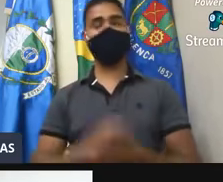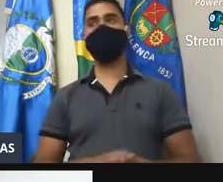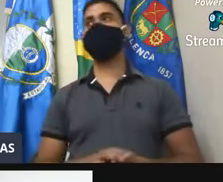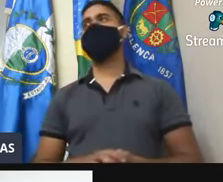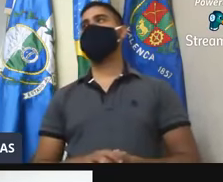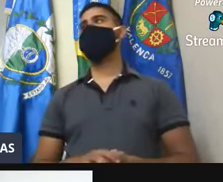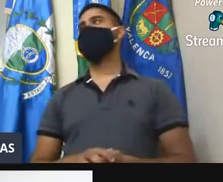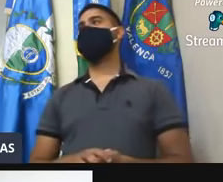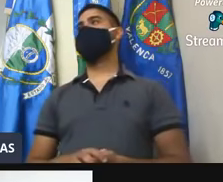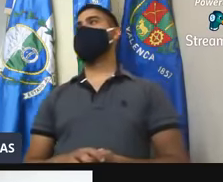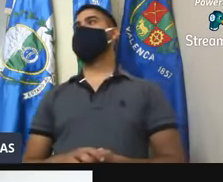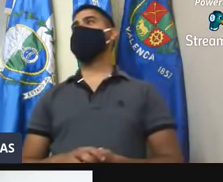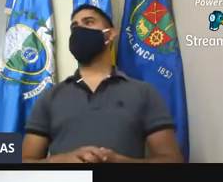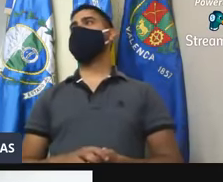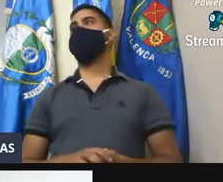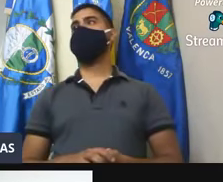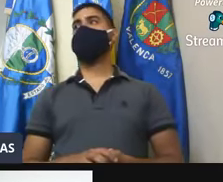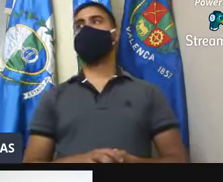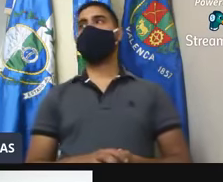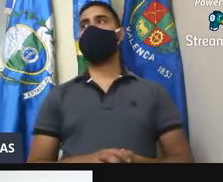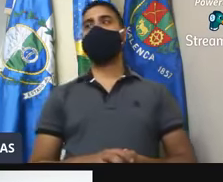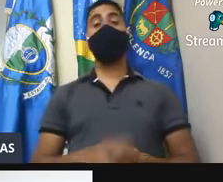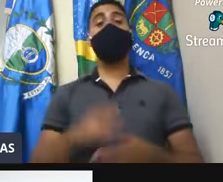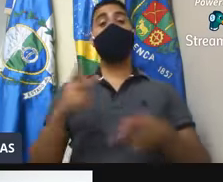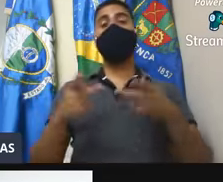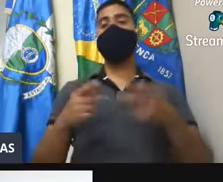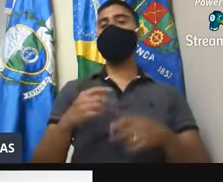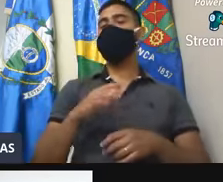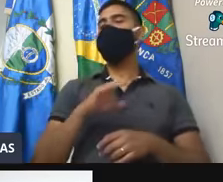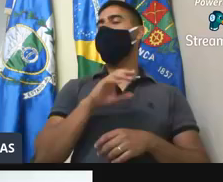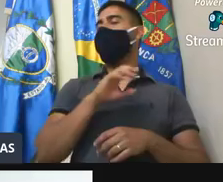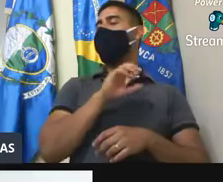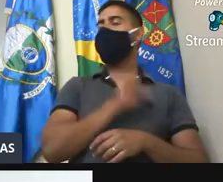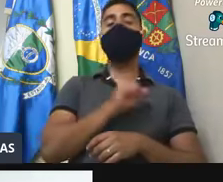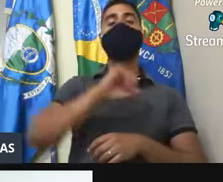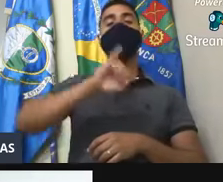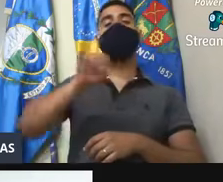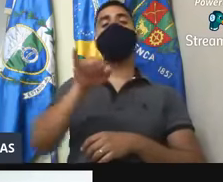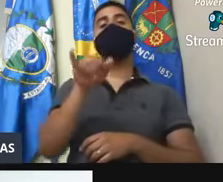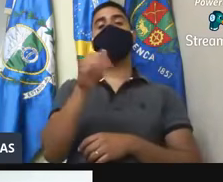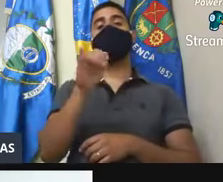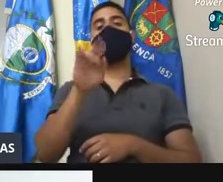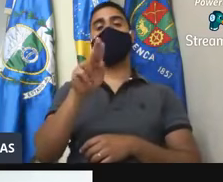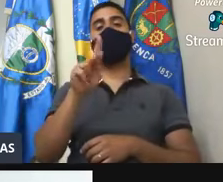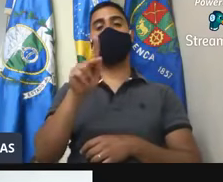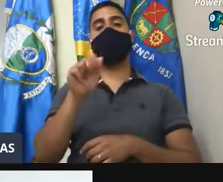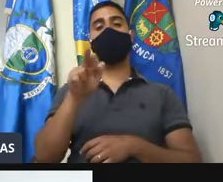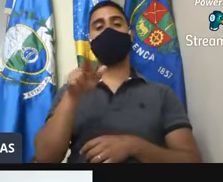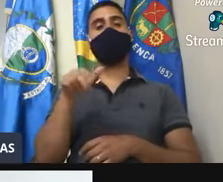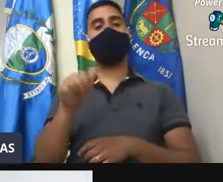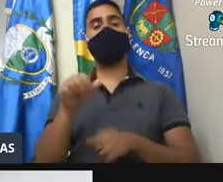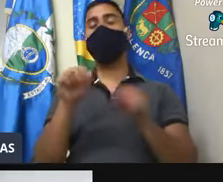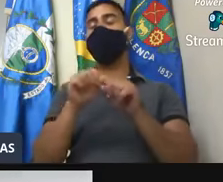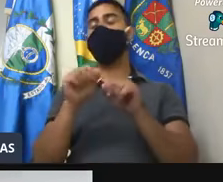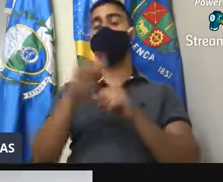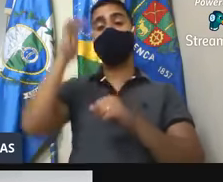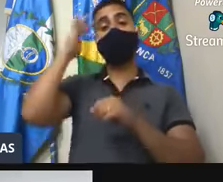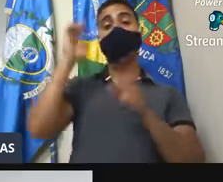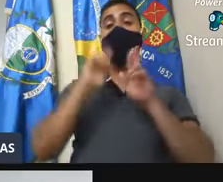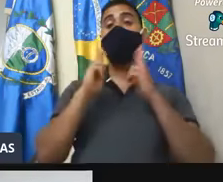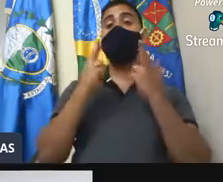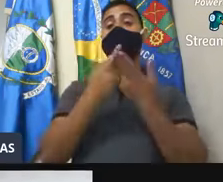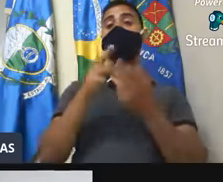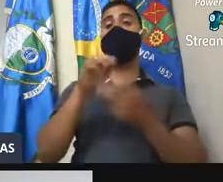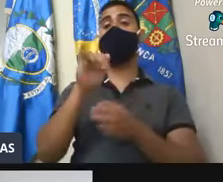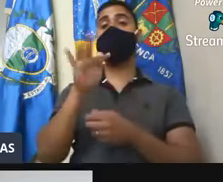Presidente, falando logicamente do nosso querido distrito de Barão de Paraná, vamos fazer no dia de amanhã a reunião com o IFAM, às 15 horas,